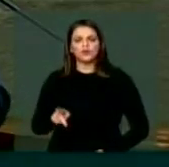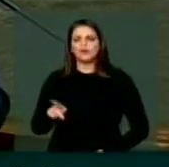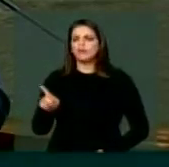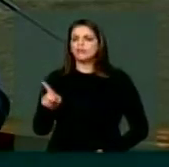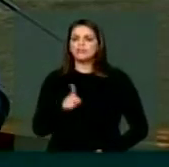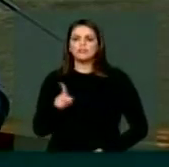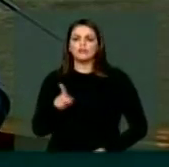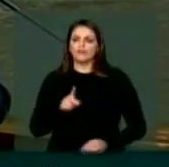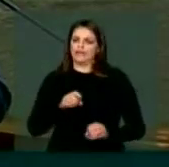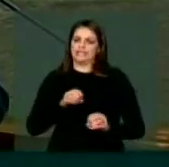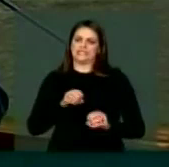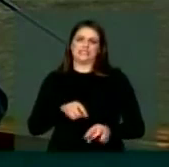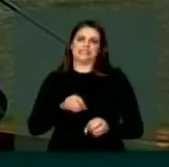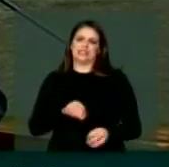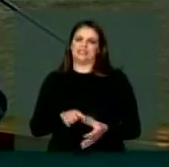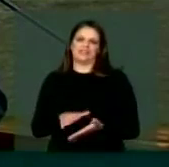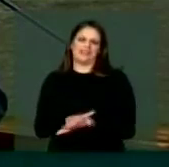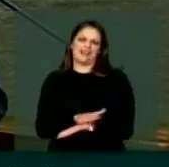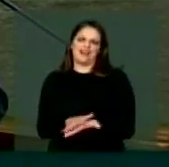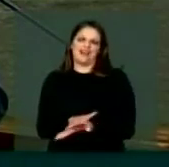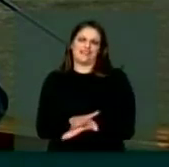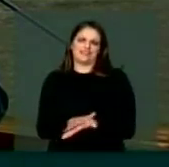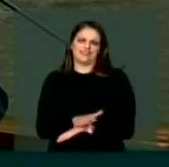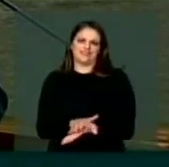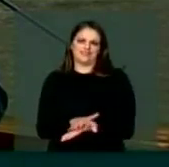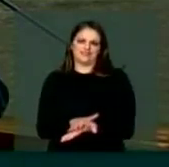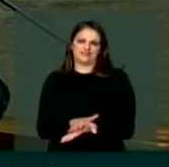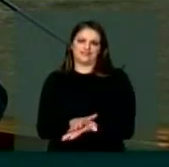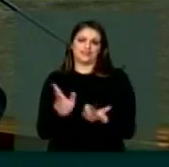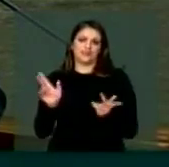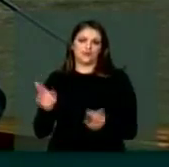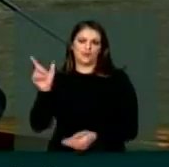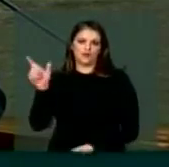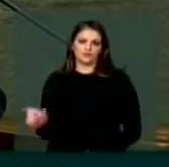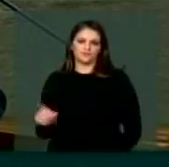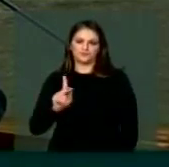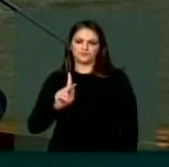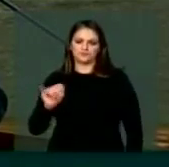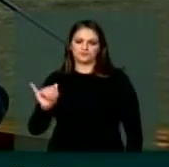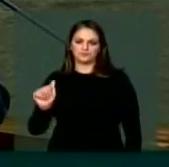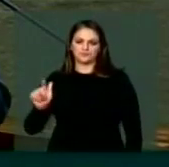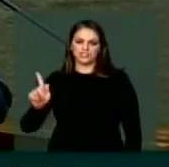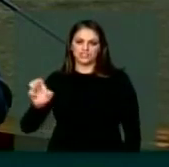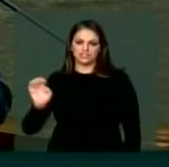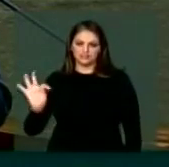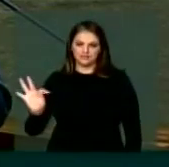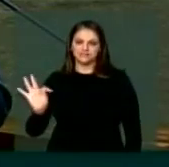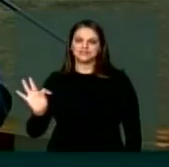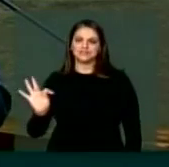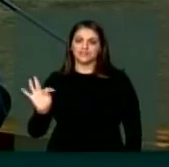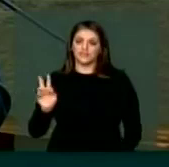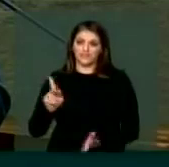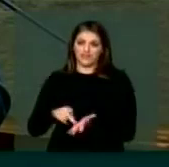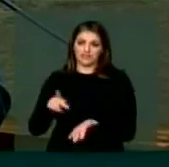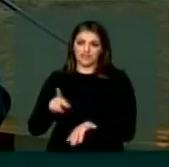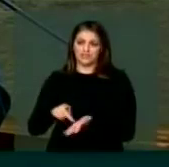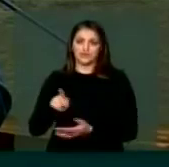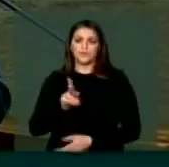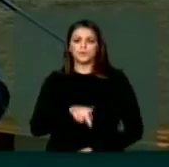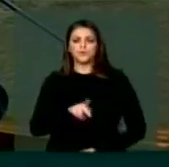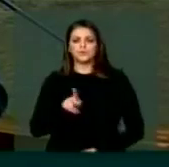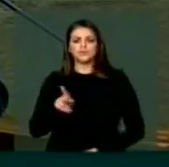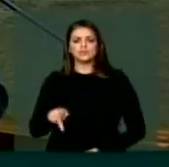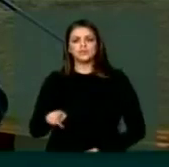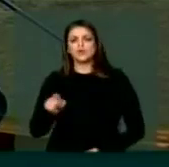ensinamos nada. Como dizia Piaget, outro grande da educação, na verdade, o professor,